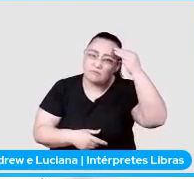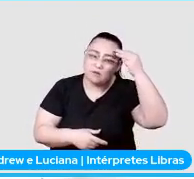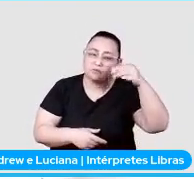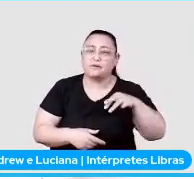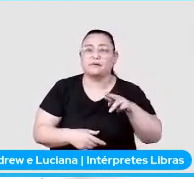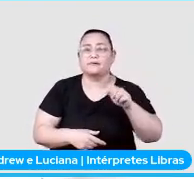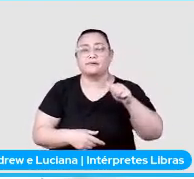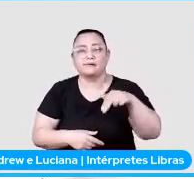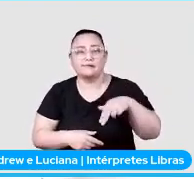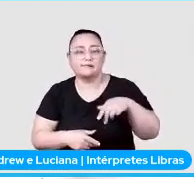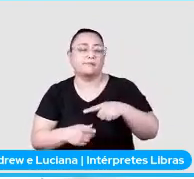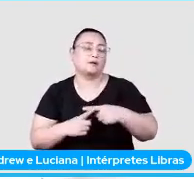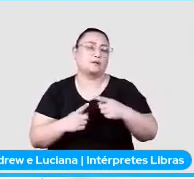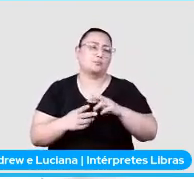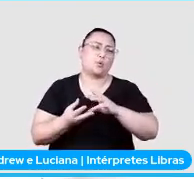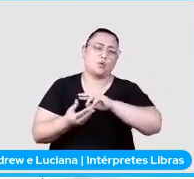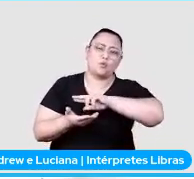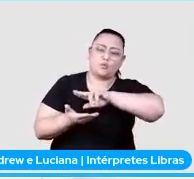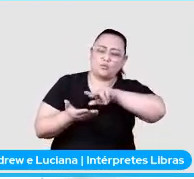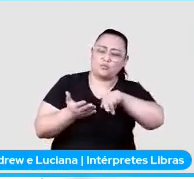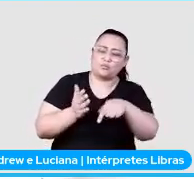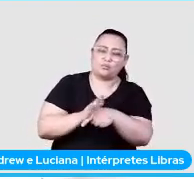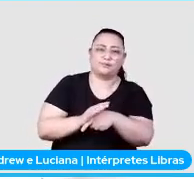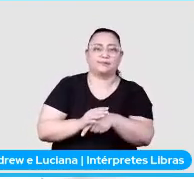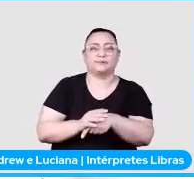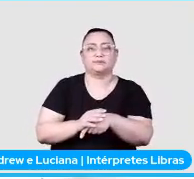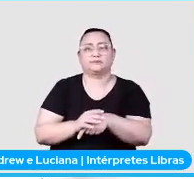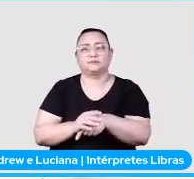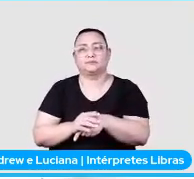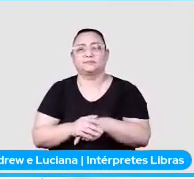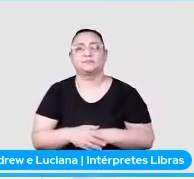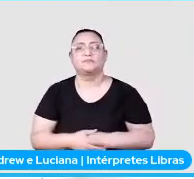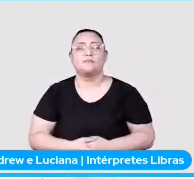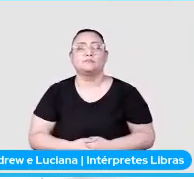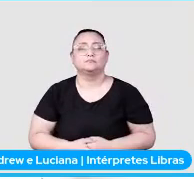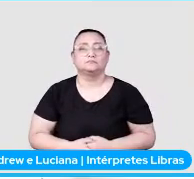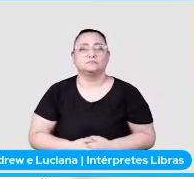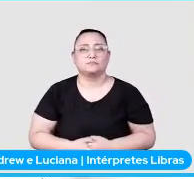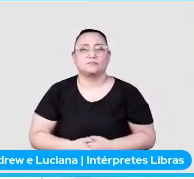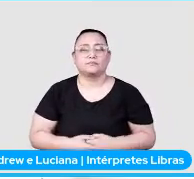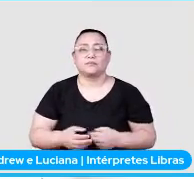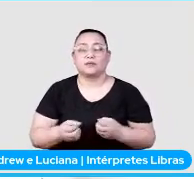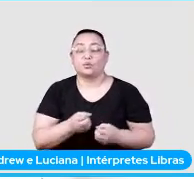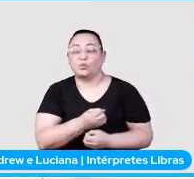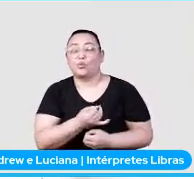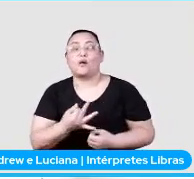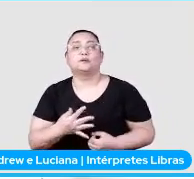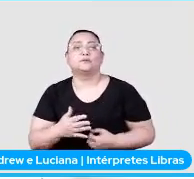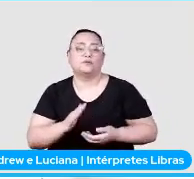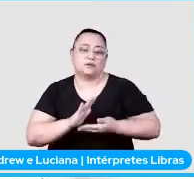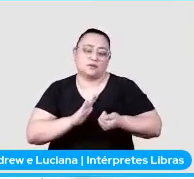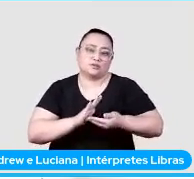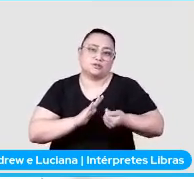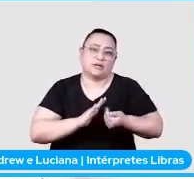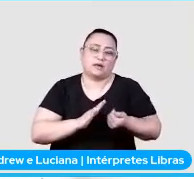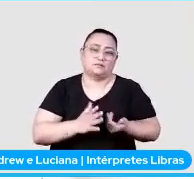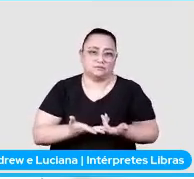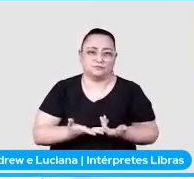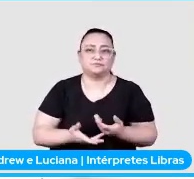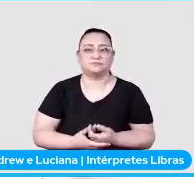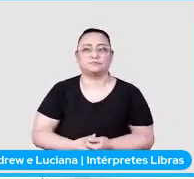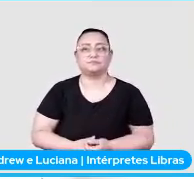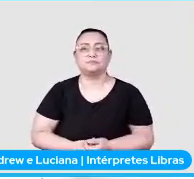fornece muitas estatísticas aqui, e uma delas é o item scraped count, o total de itens raspados, no caso, que foi o que eu utilizei